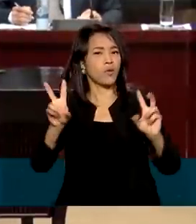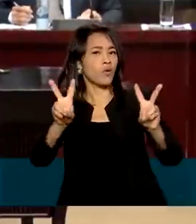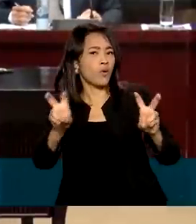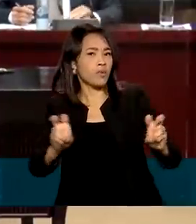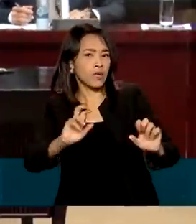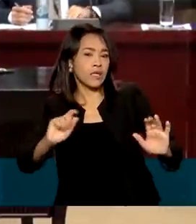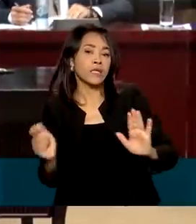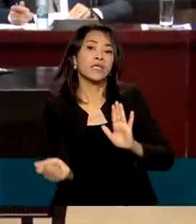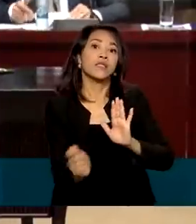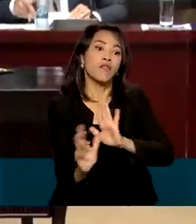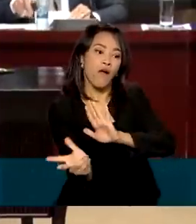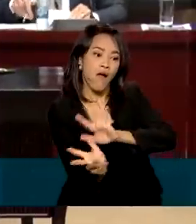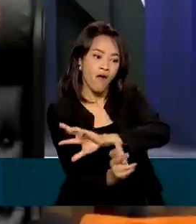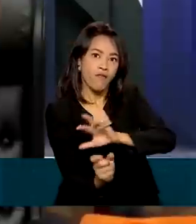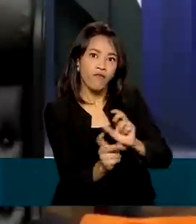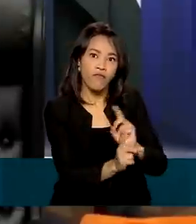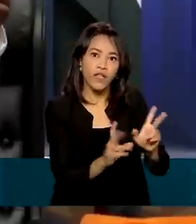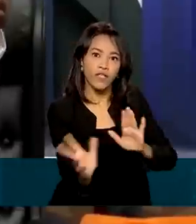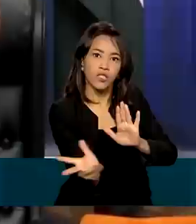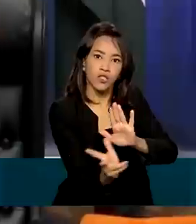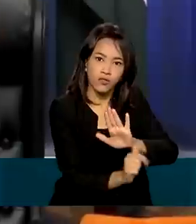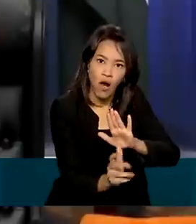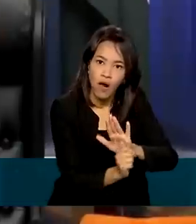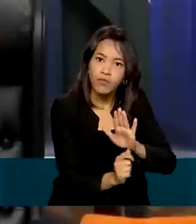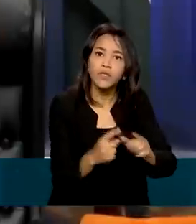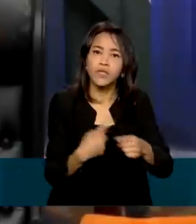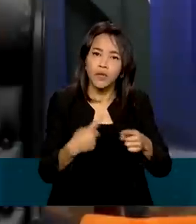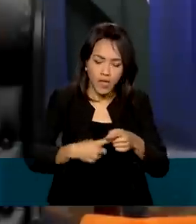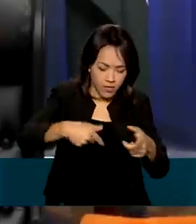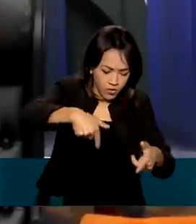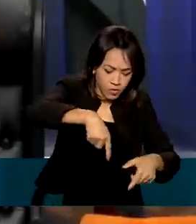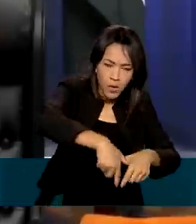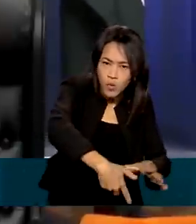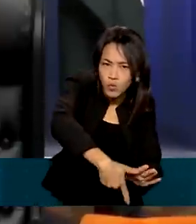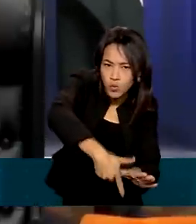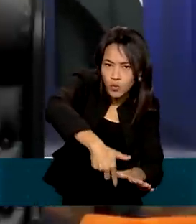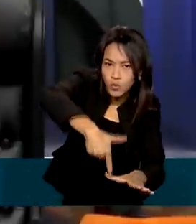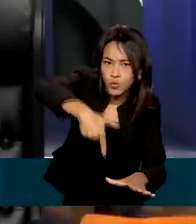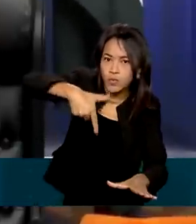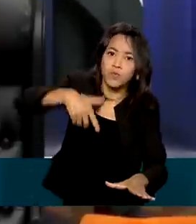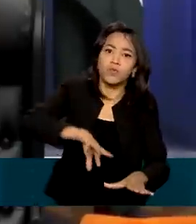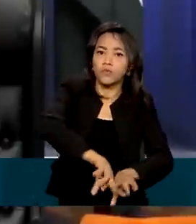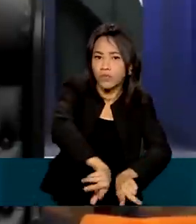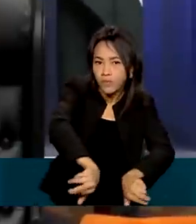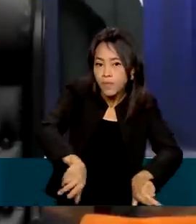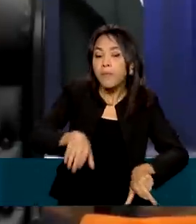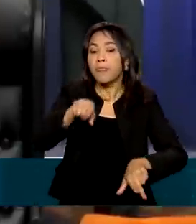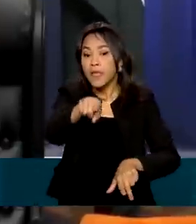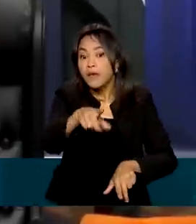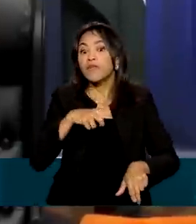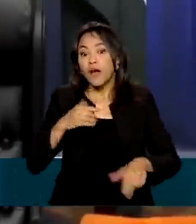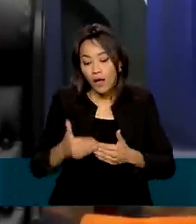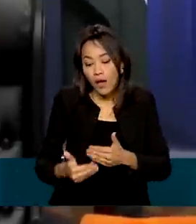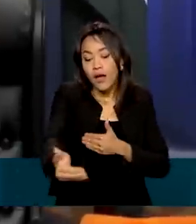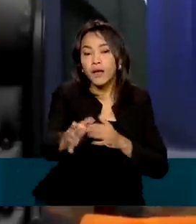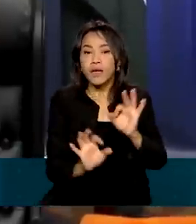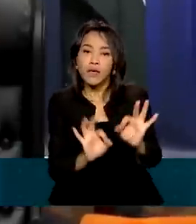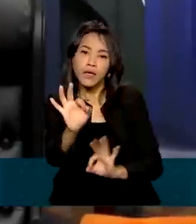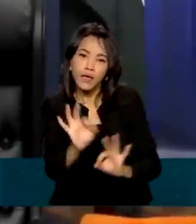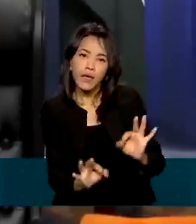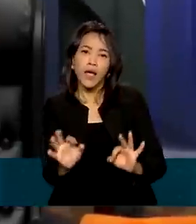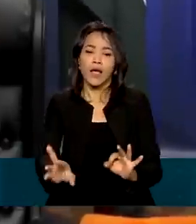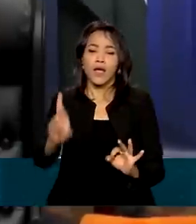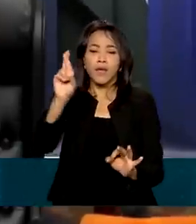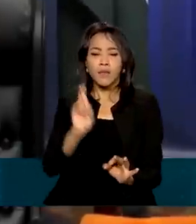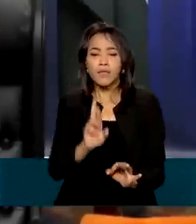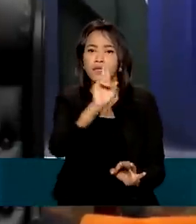drogas e mineração ilegal. Segundo o presidente da Guiana, em breve será criado um grupo de trabalho com investidores e representantes